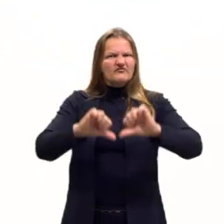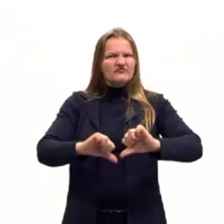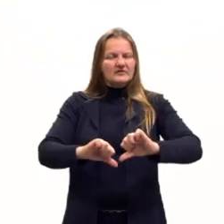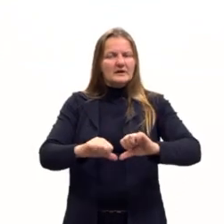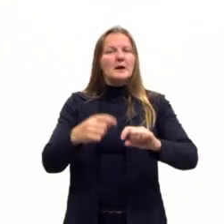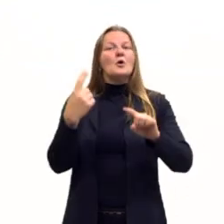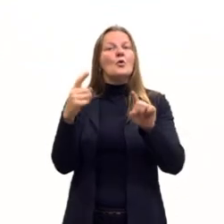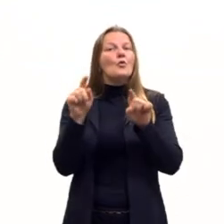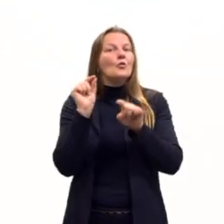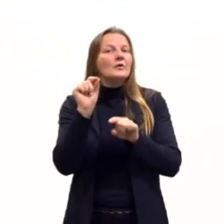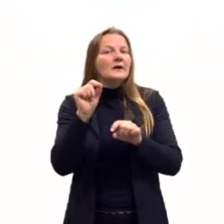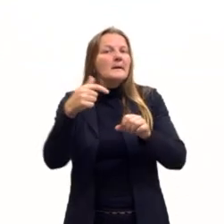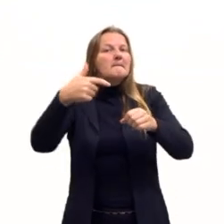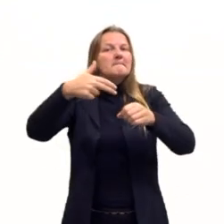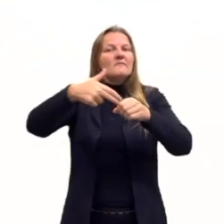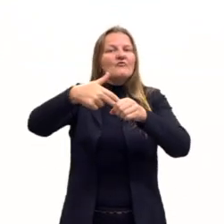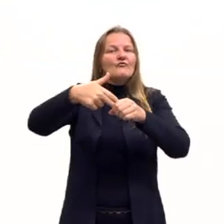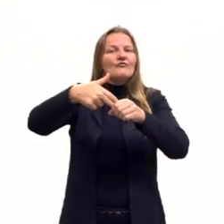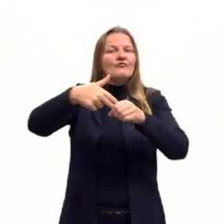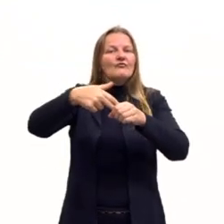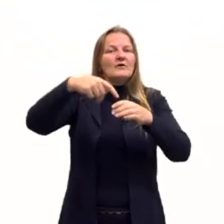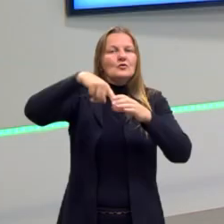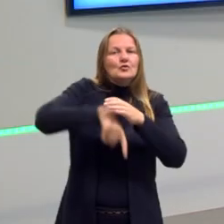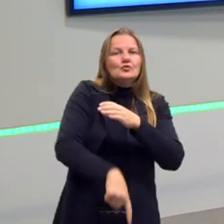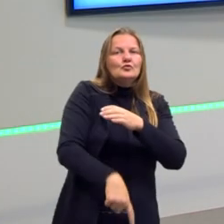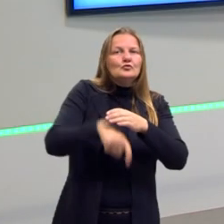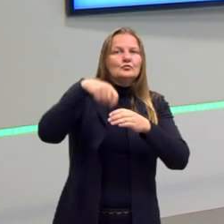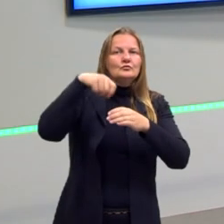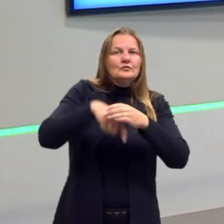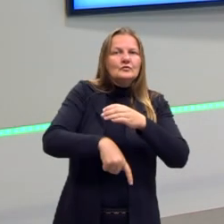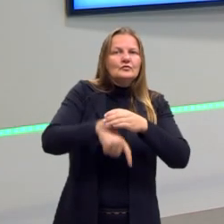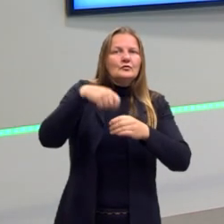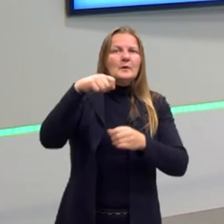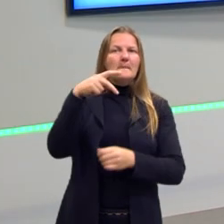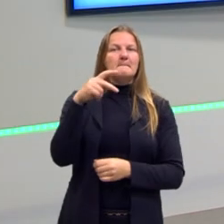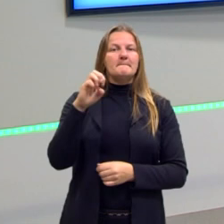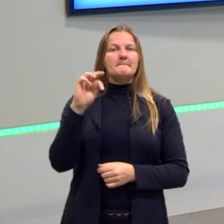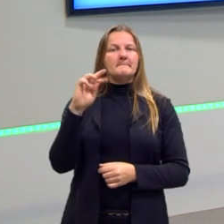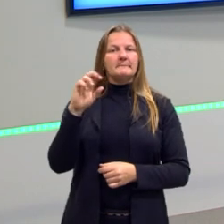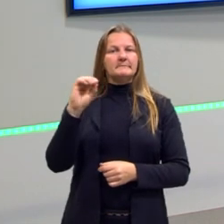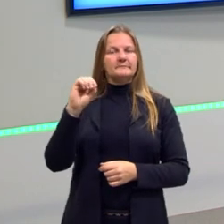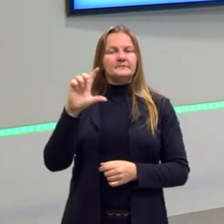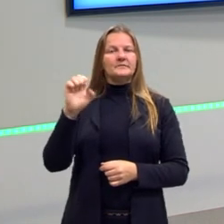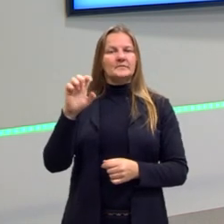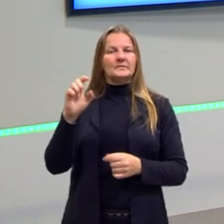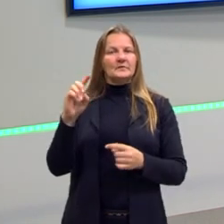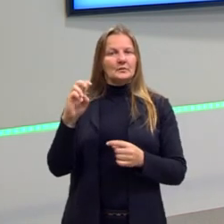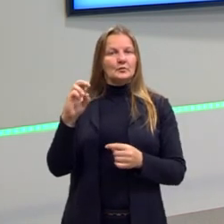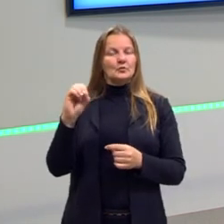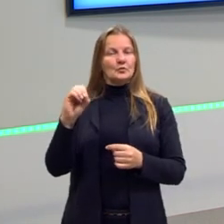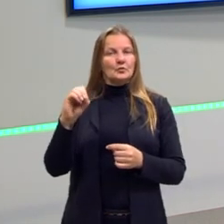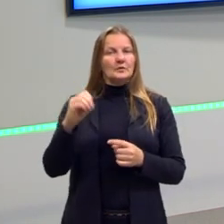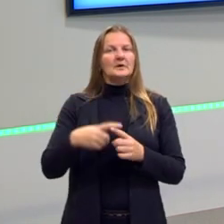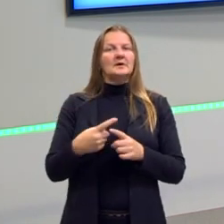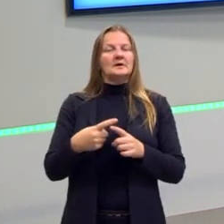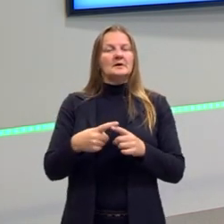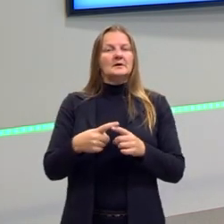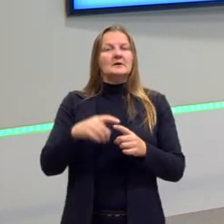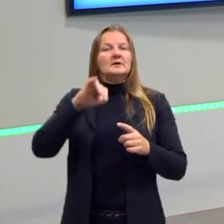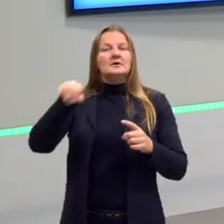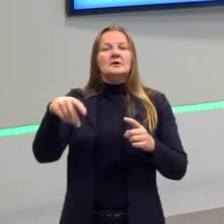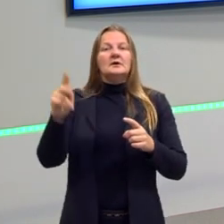inteiro, inclusive o Brasil. Lembra que a gente teve lá, então, o Juscelino Kubitschek, com 50 anos em 5, ele pega muito dinheiro